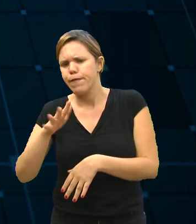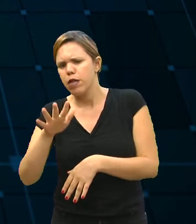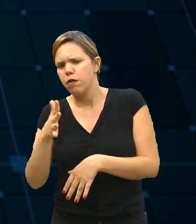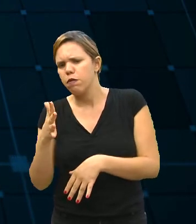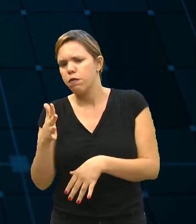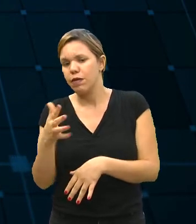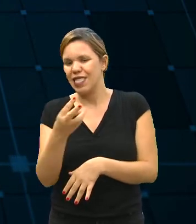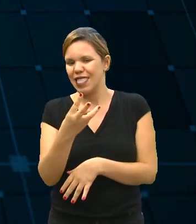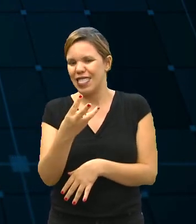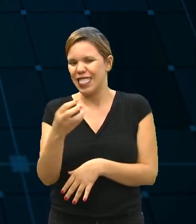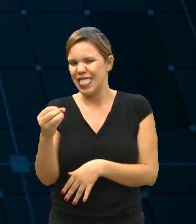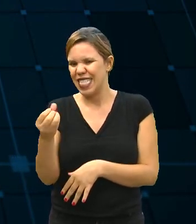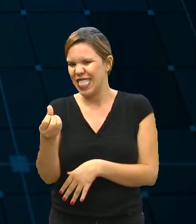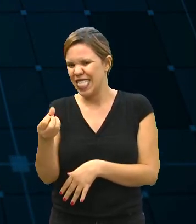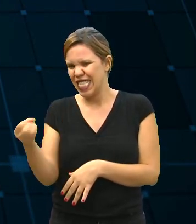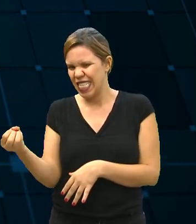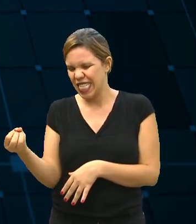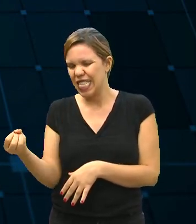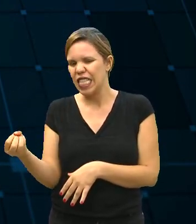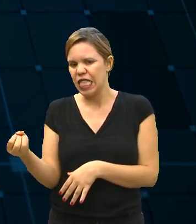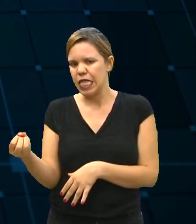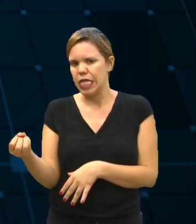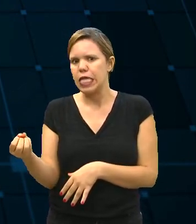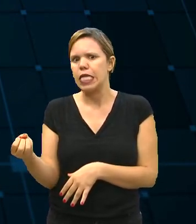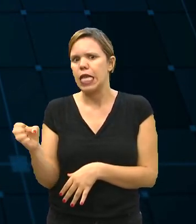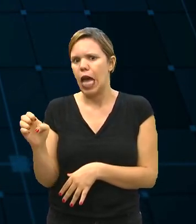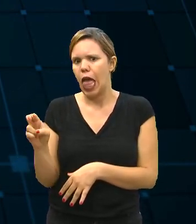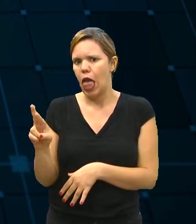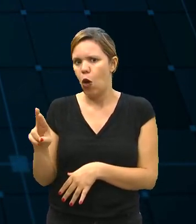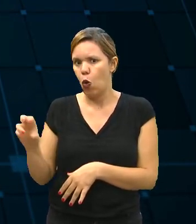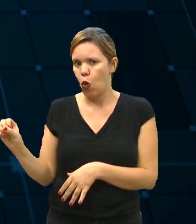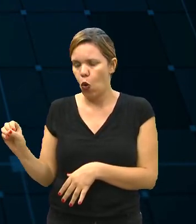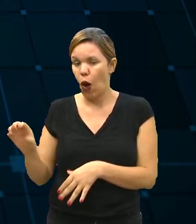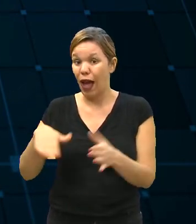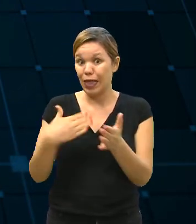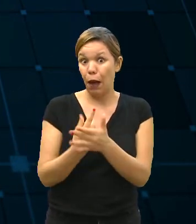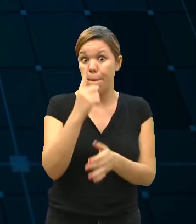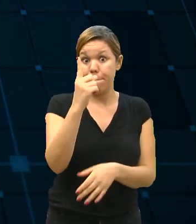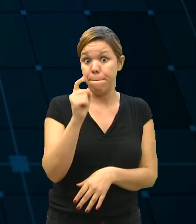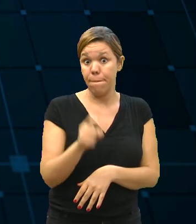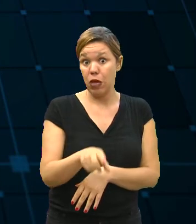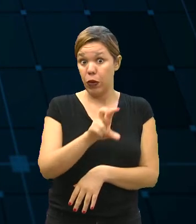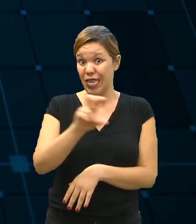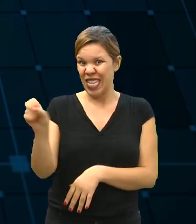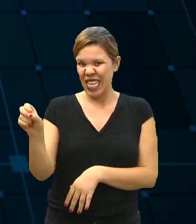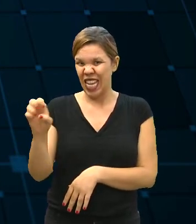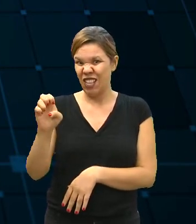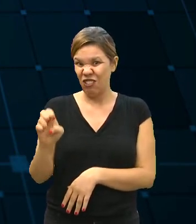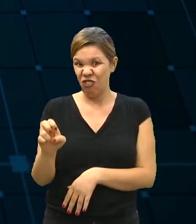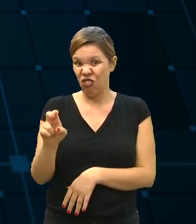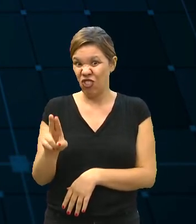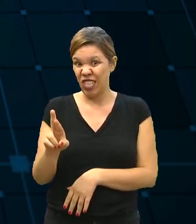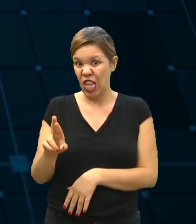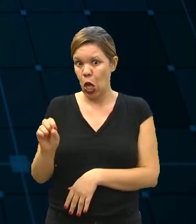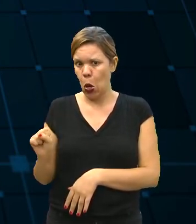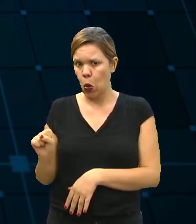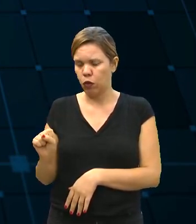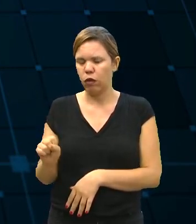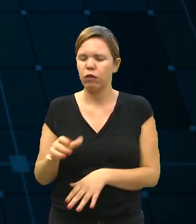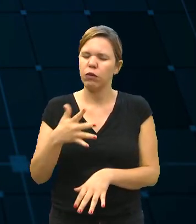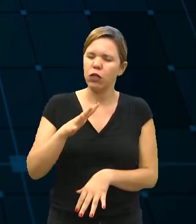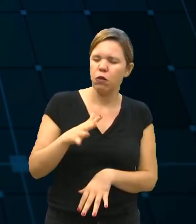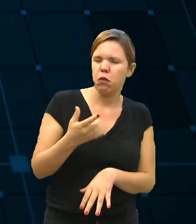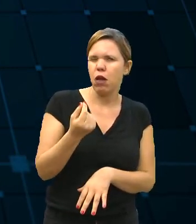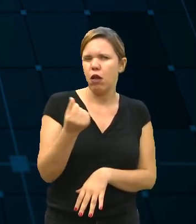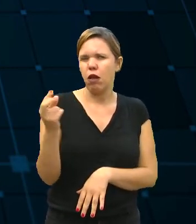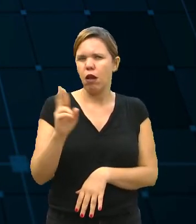varia de 360 euros até 1.500 euros, né? Que seria